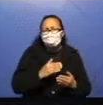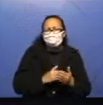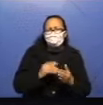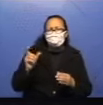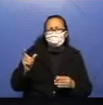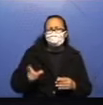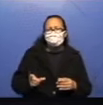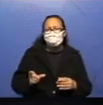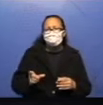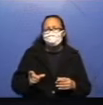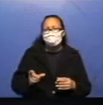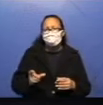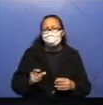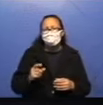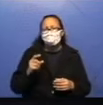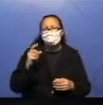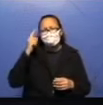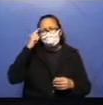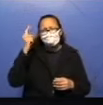Vamos ver. Pense rápido.